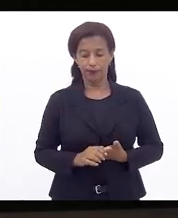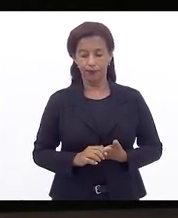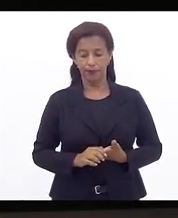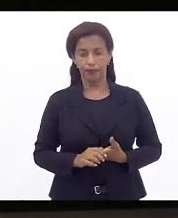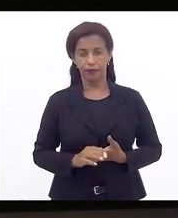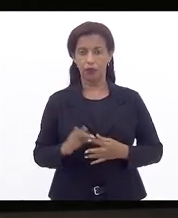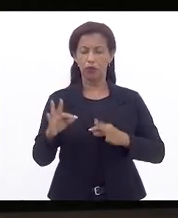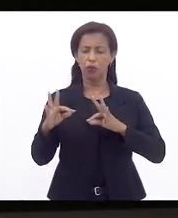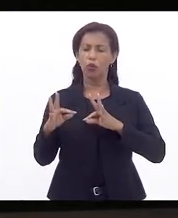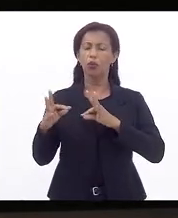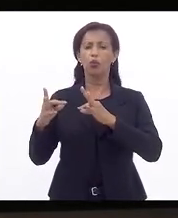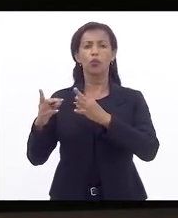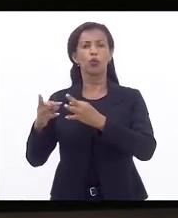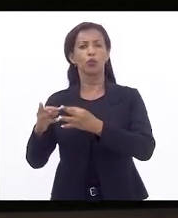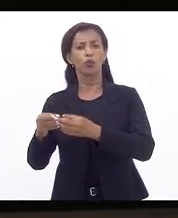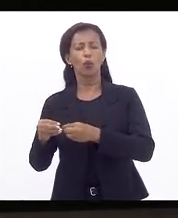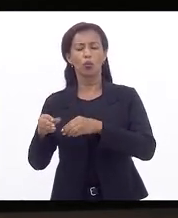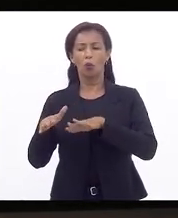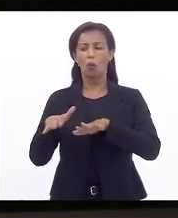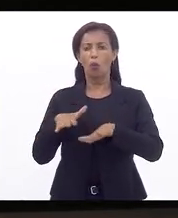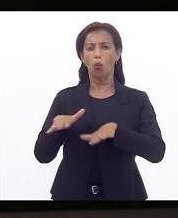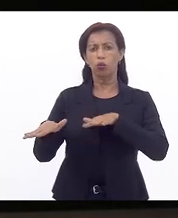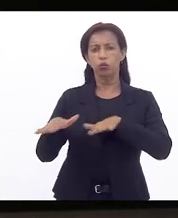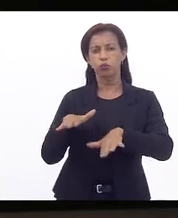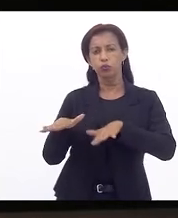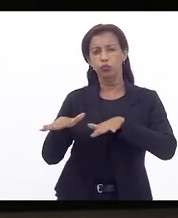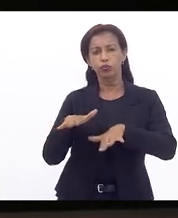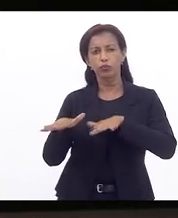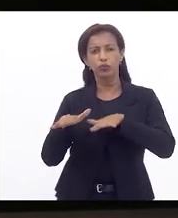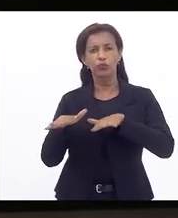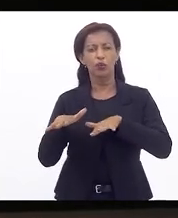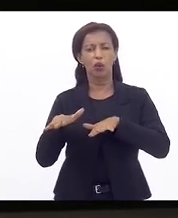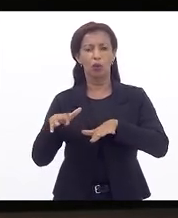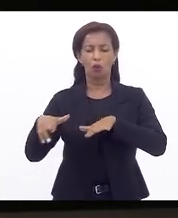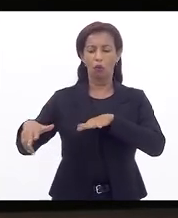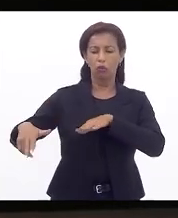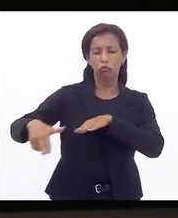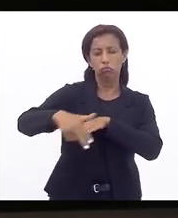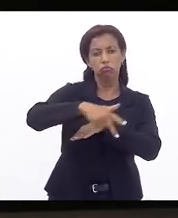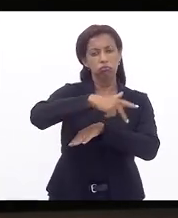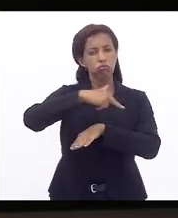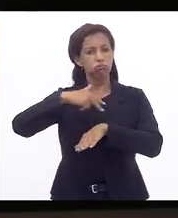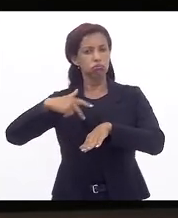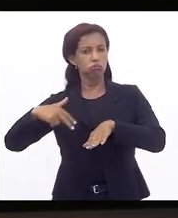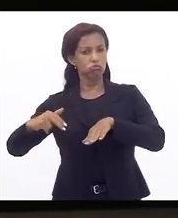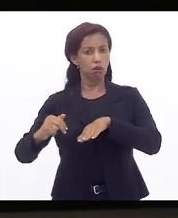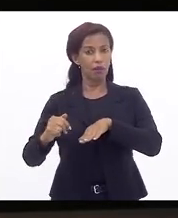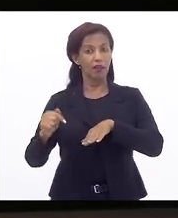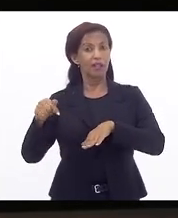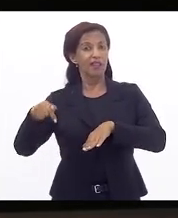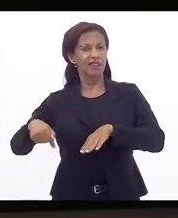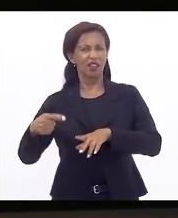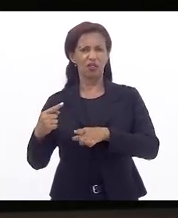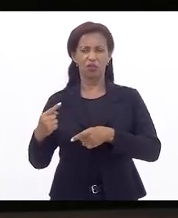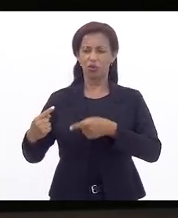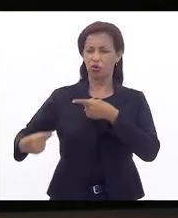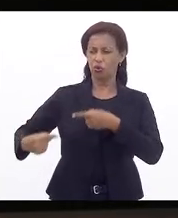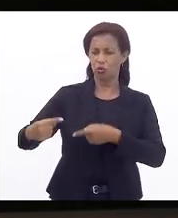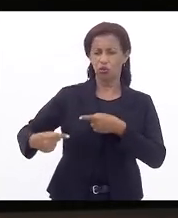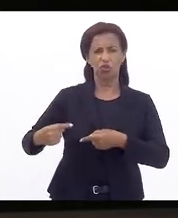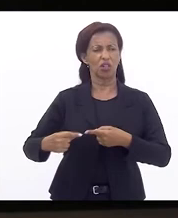todo esse movimento no entorno e que daquilo foi discutido,